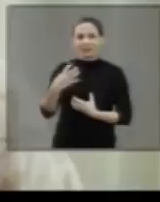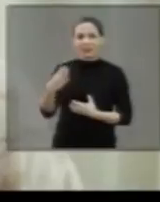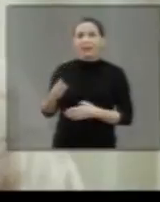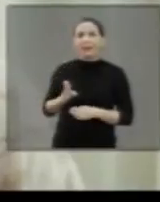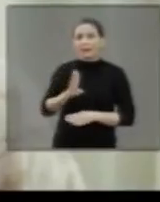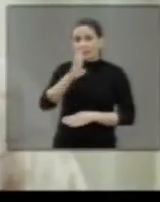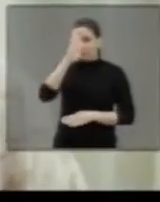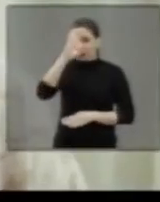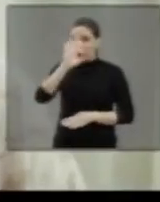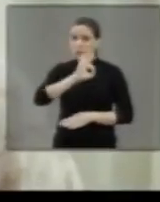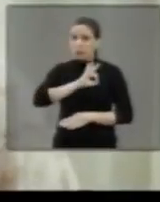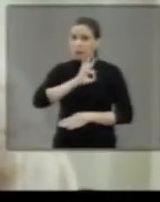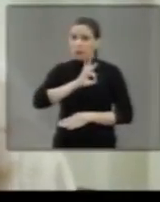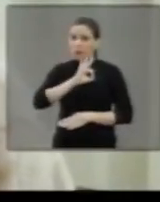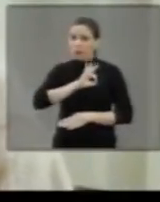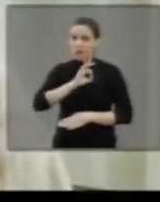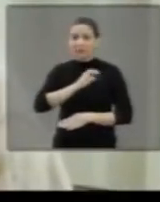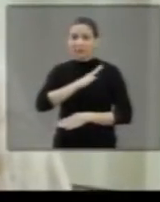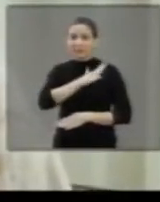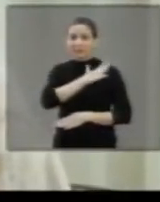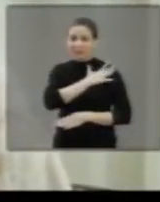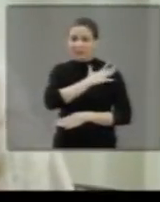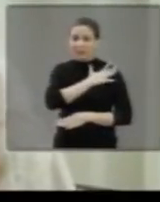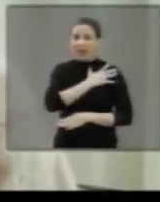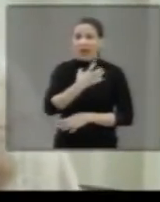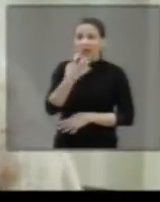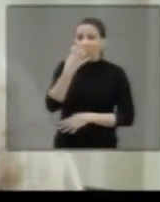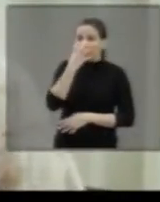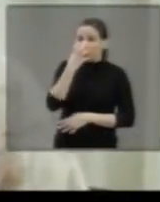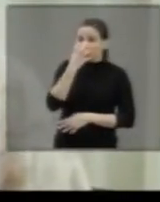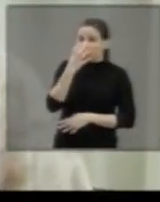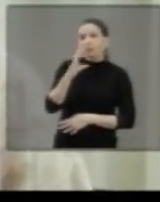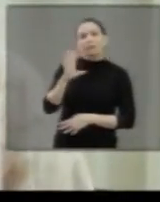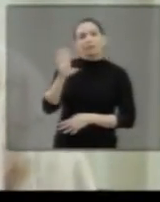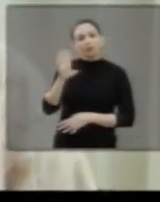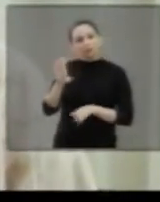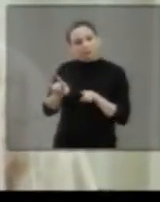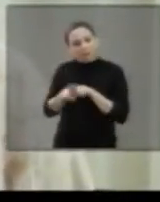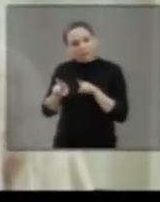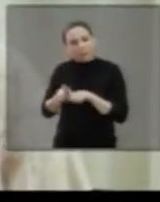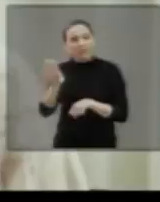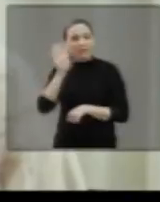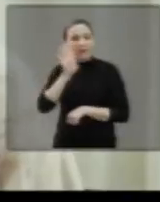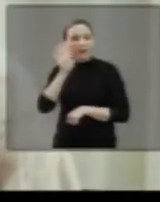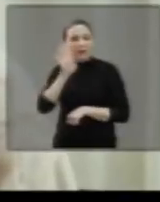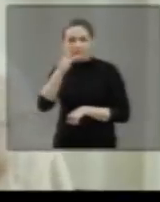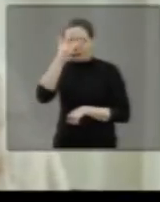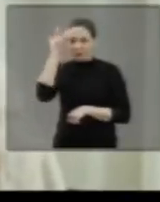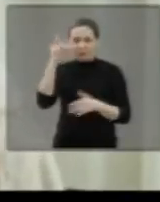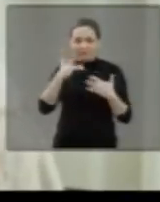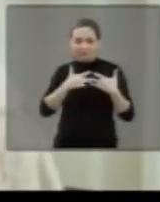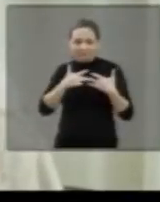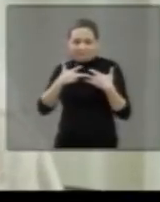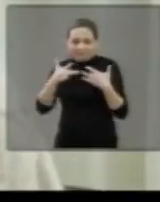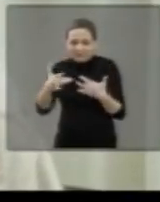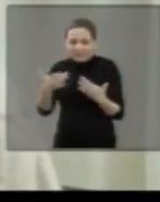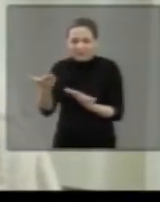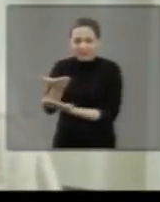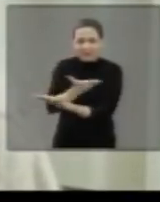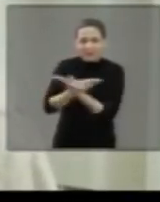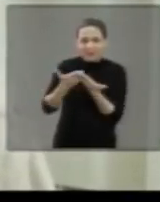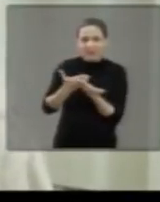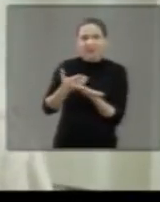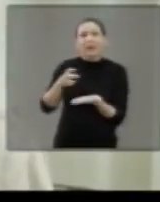Principalmente a polícia militar, né, e os cachorros também, e o pessoal daqui são muito dados.